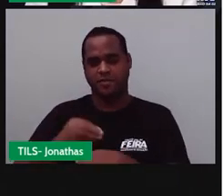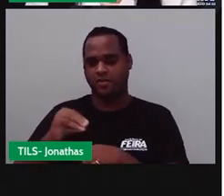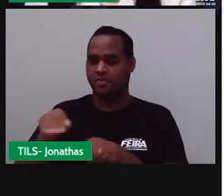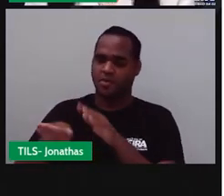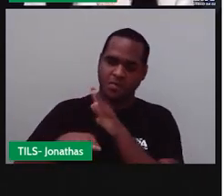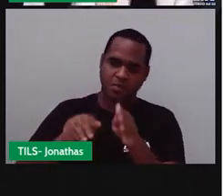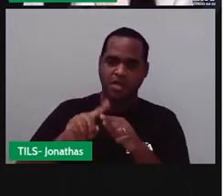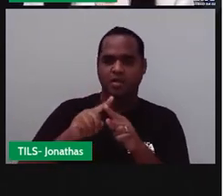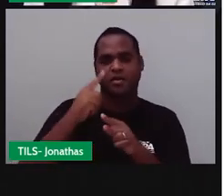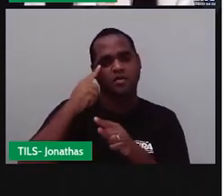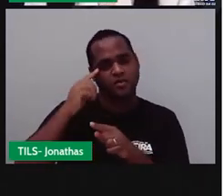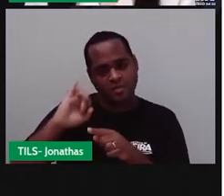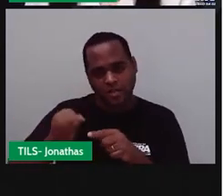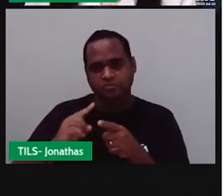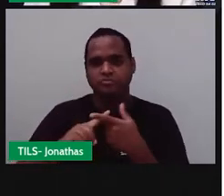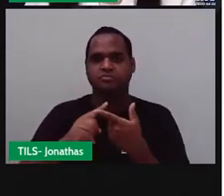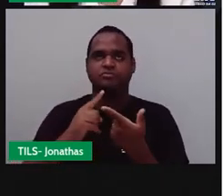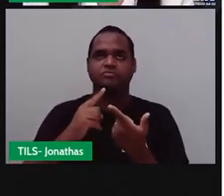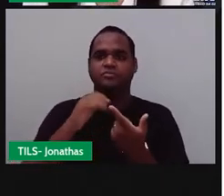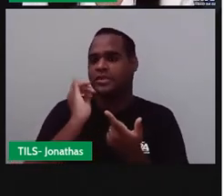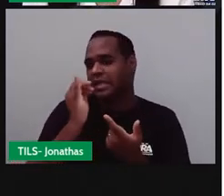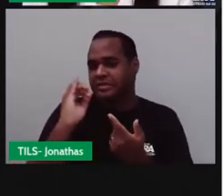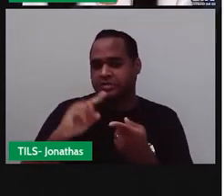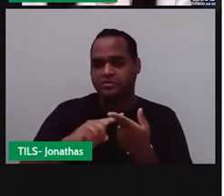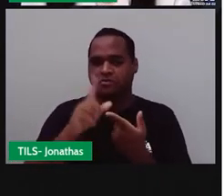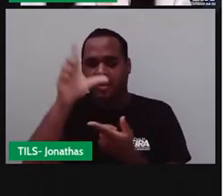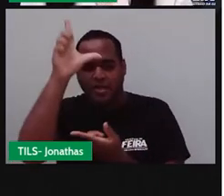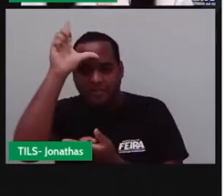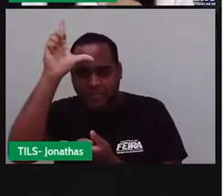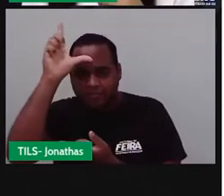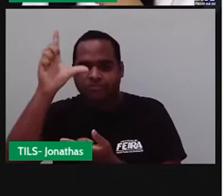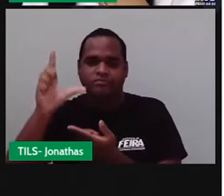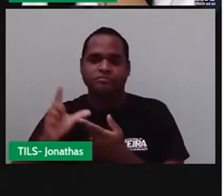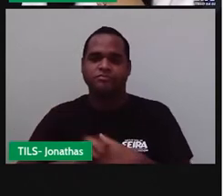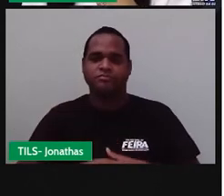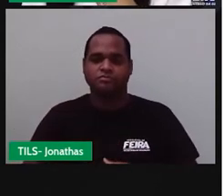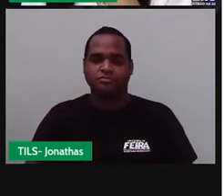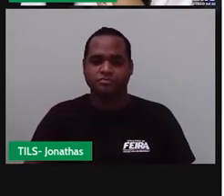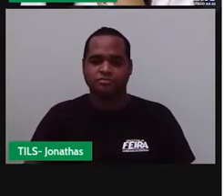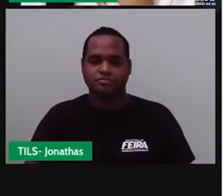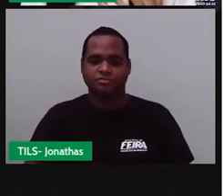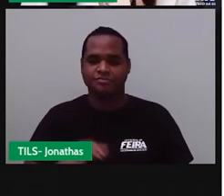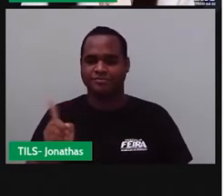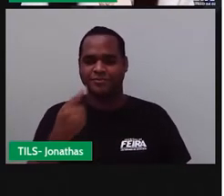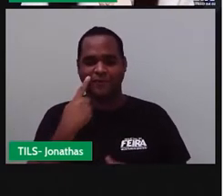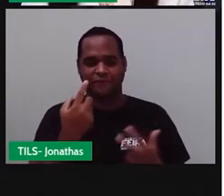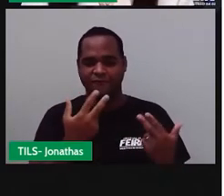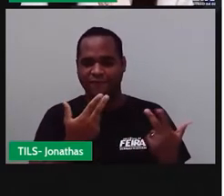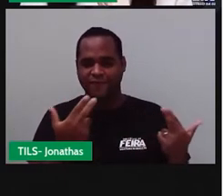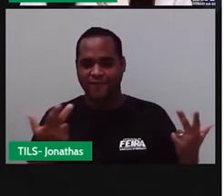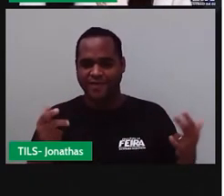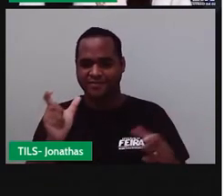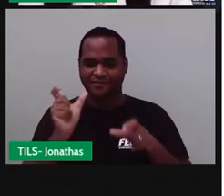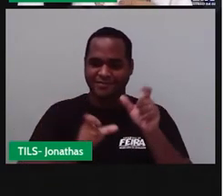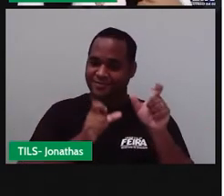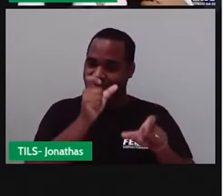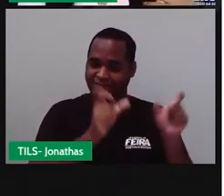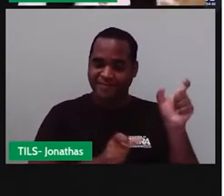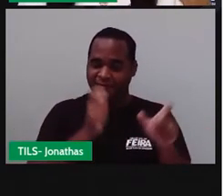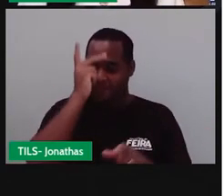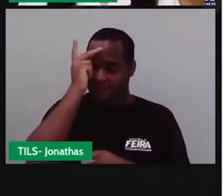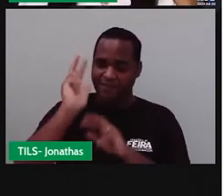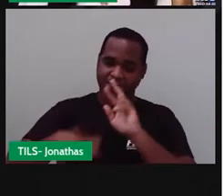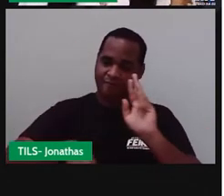japoneses, os italianos, os alemães. E aí a gente vai ver etnias diferentes, né?